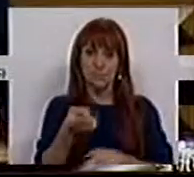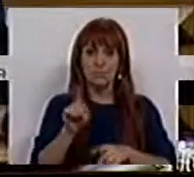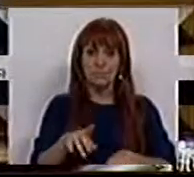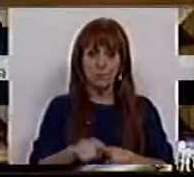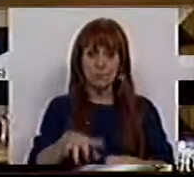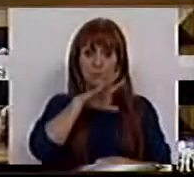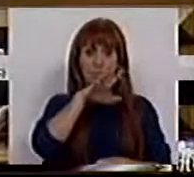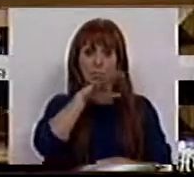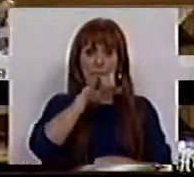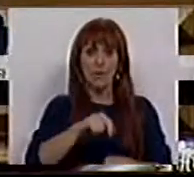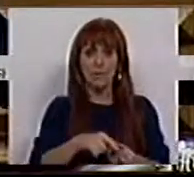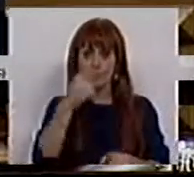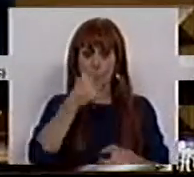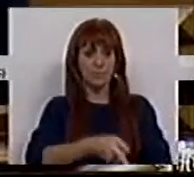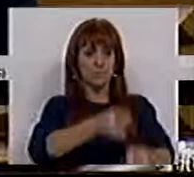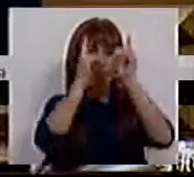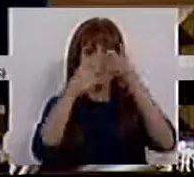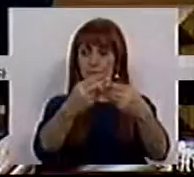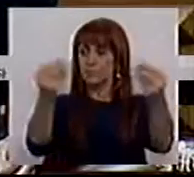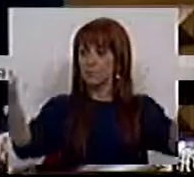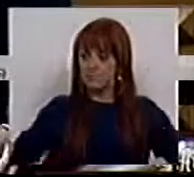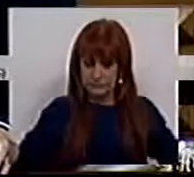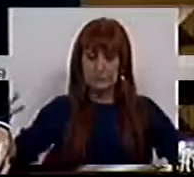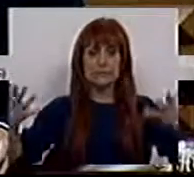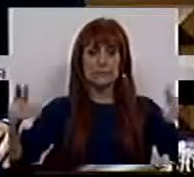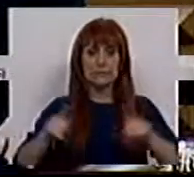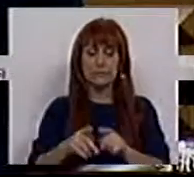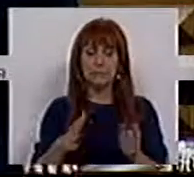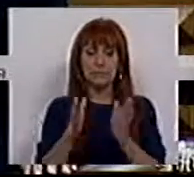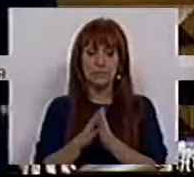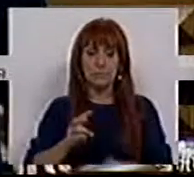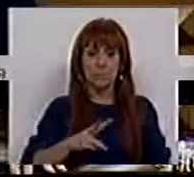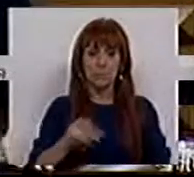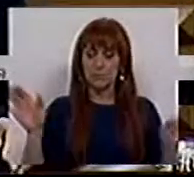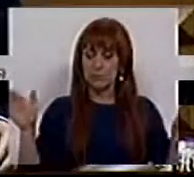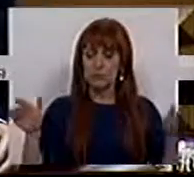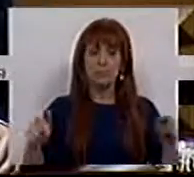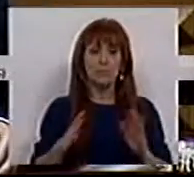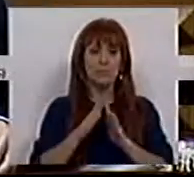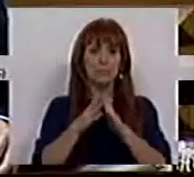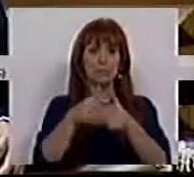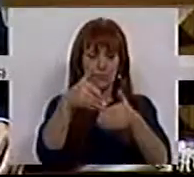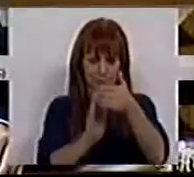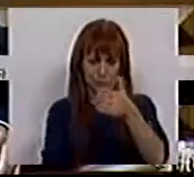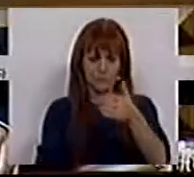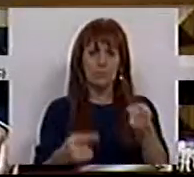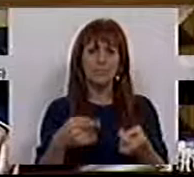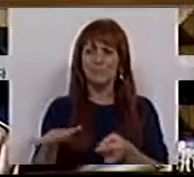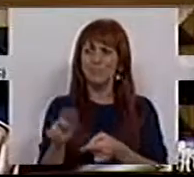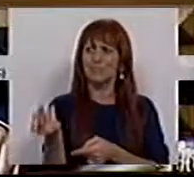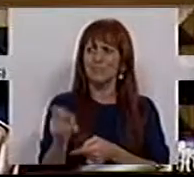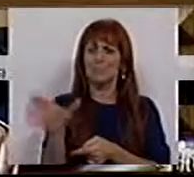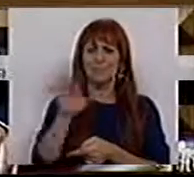para as famílias dos pescadores que estão desaparecidos, do Santa Maria dos Anjos, mais uma